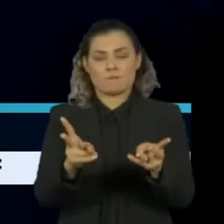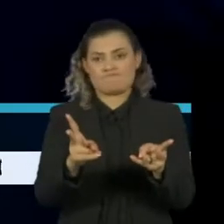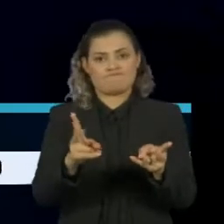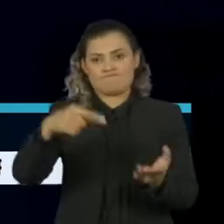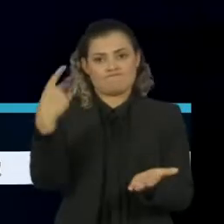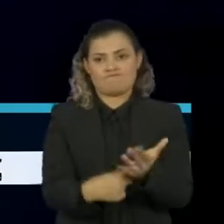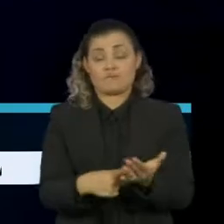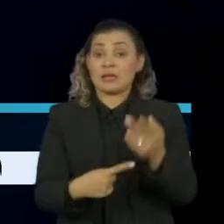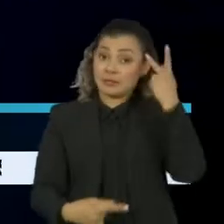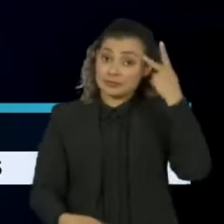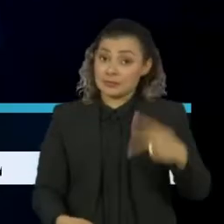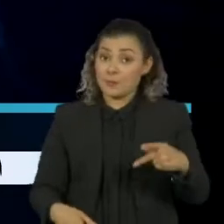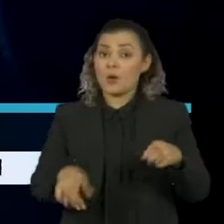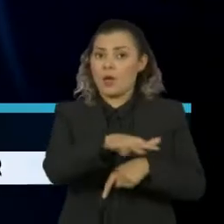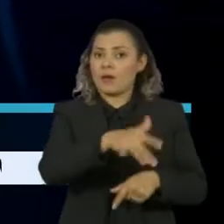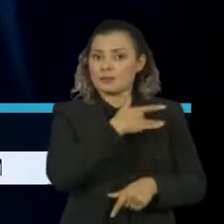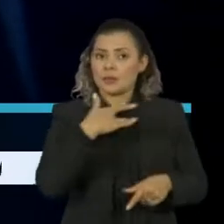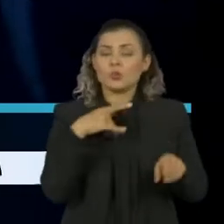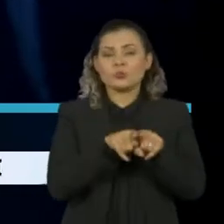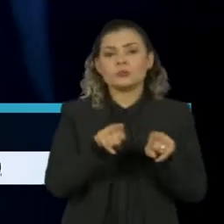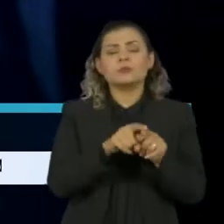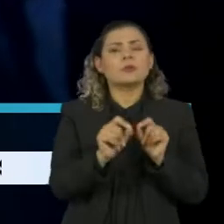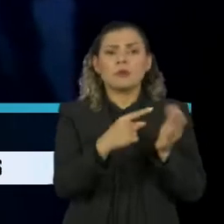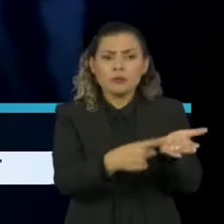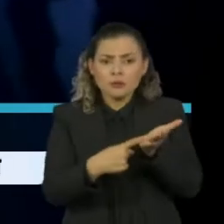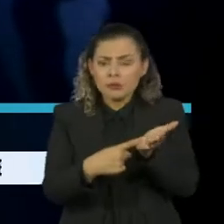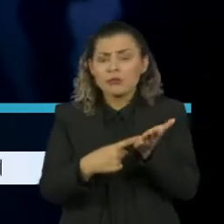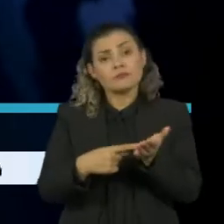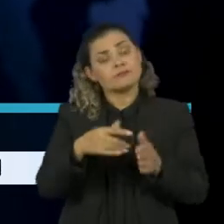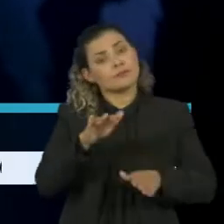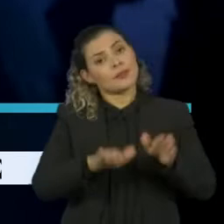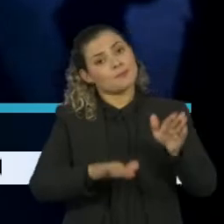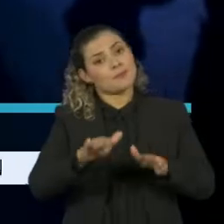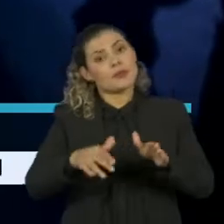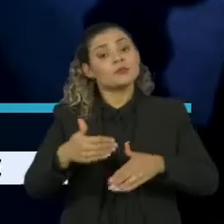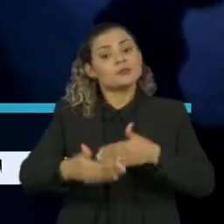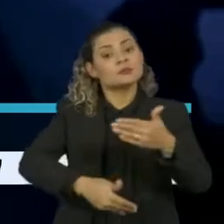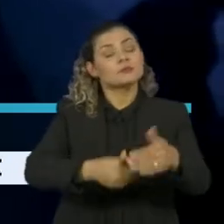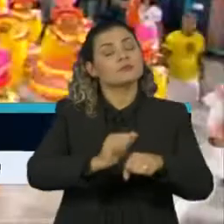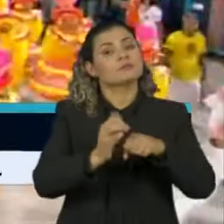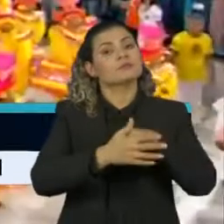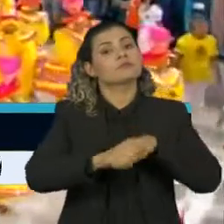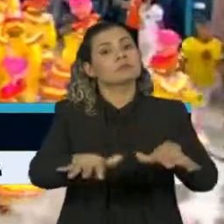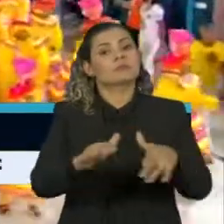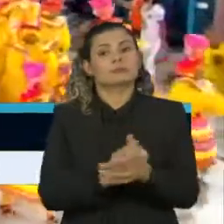Em São Paulo, as autoridades de saúde do Estado disseram que vai depender da evolução da pandemia.